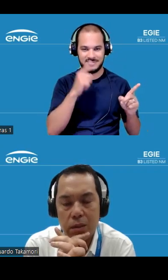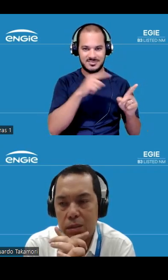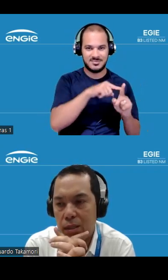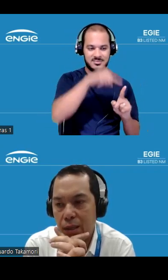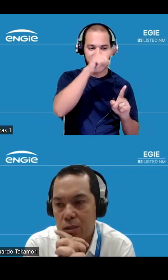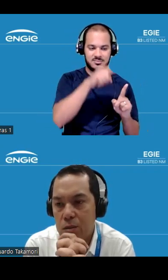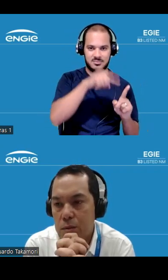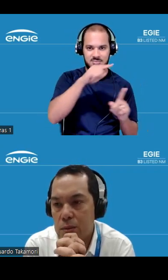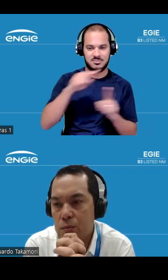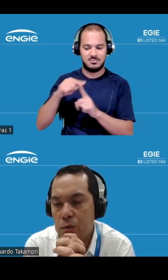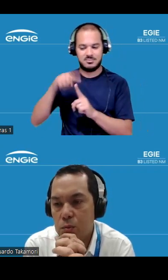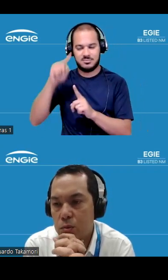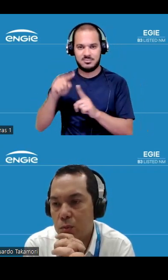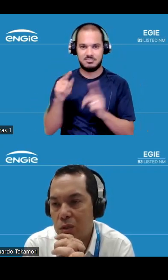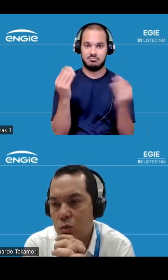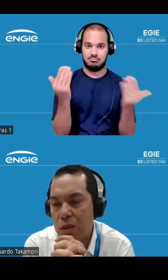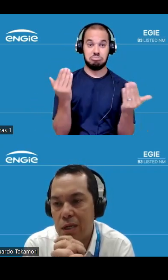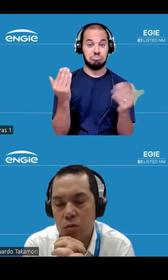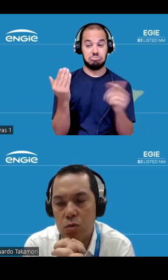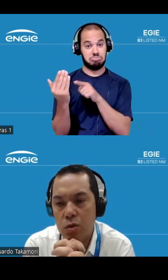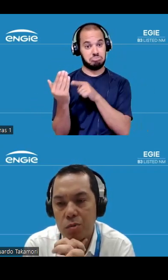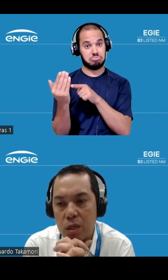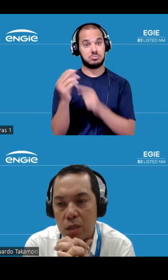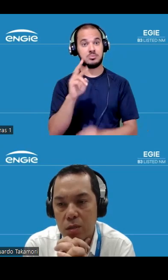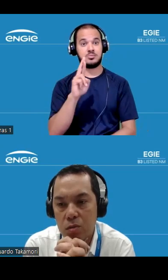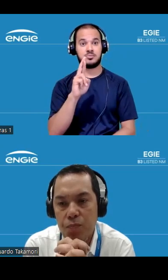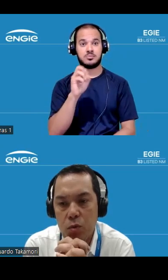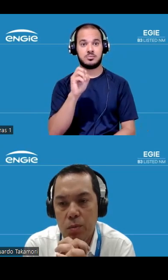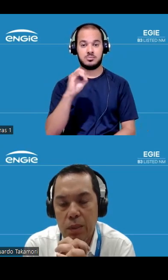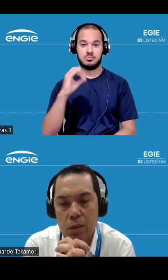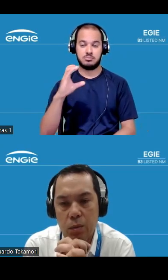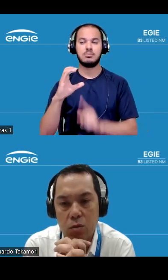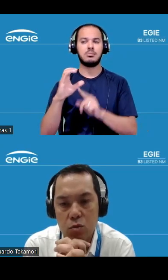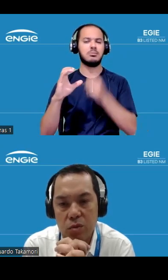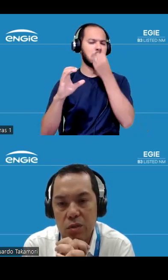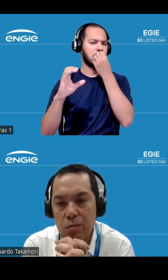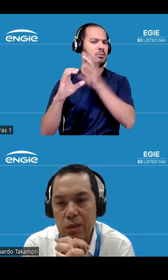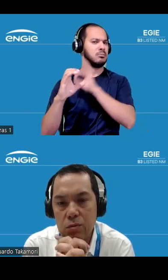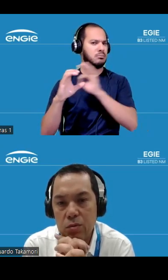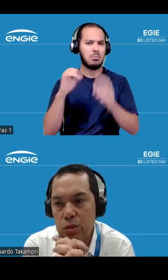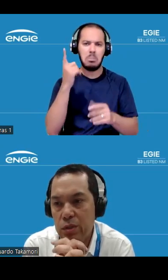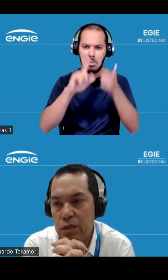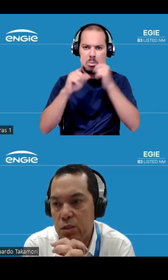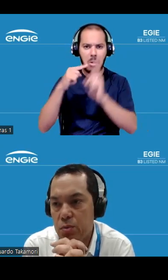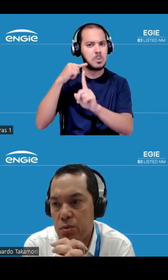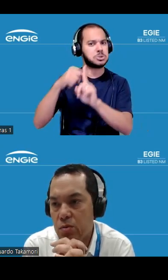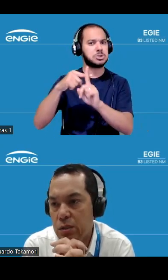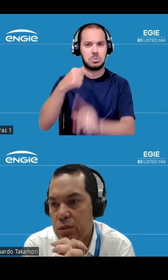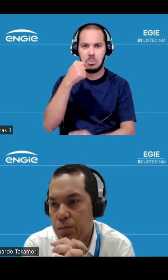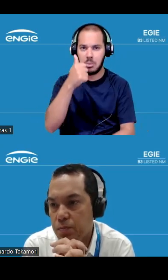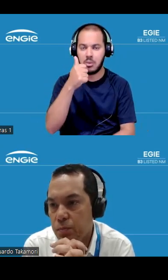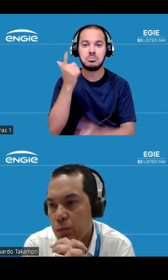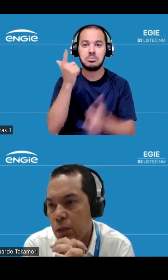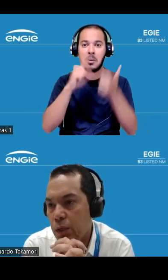excelente então dentro do esperado continuamos entregando um retorno sobre investimento muito interessante para os